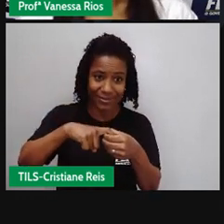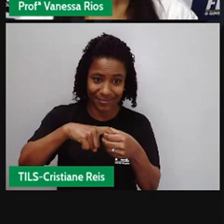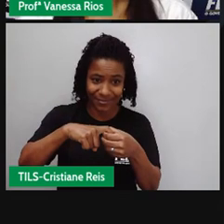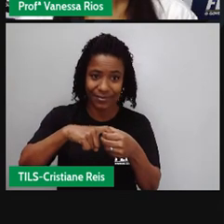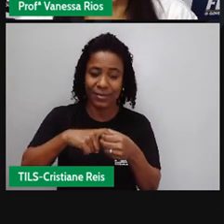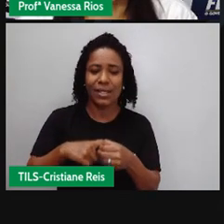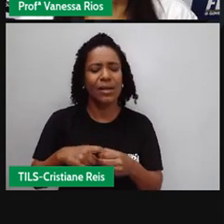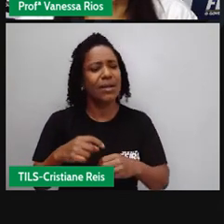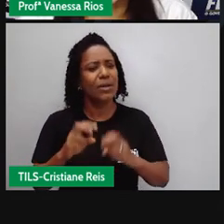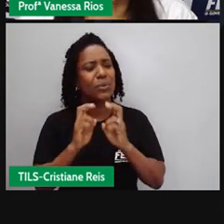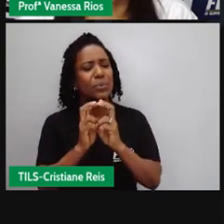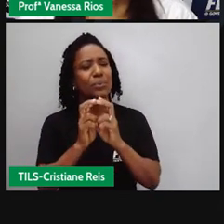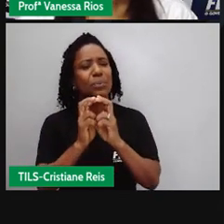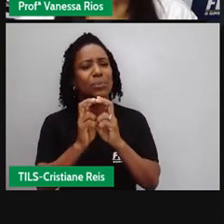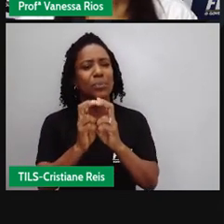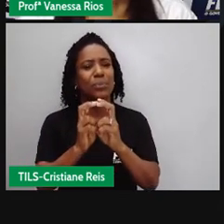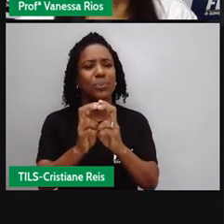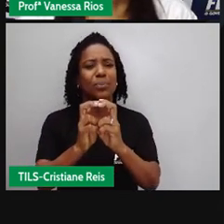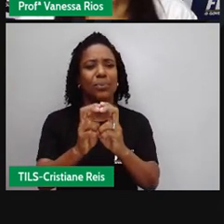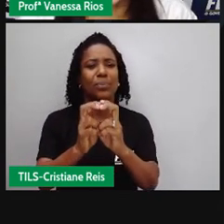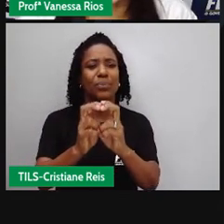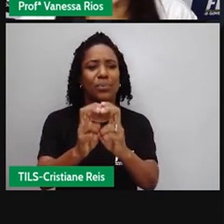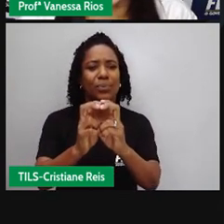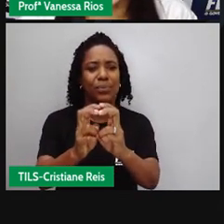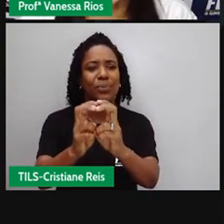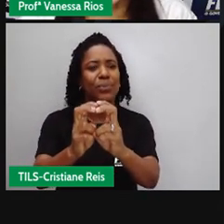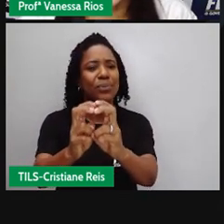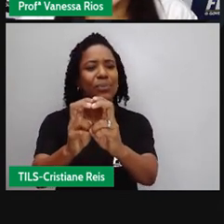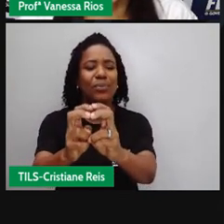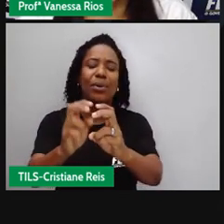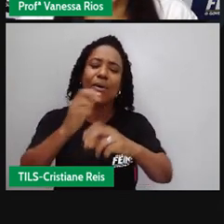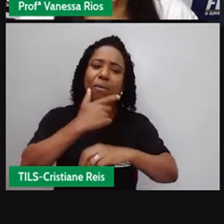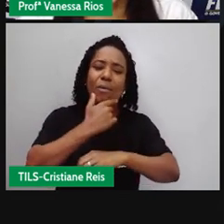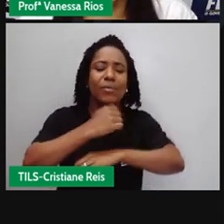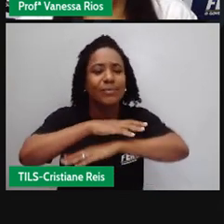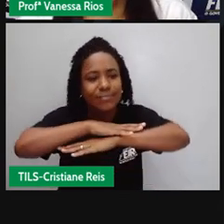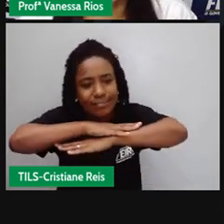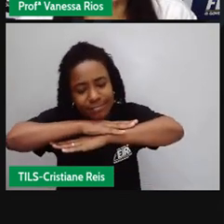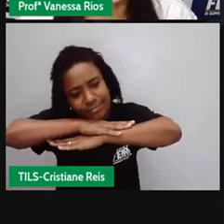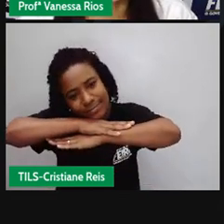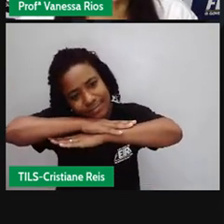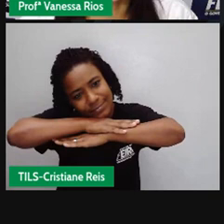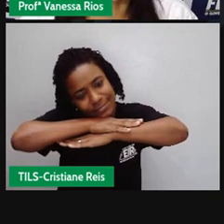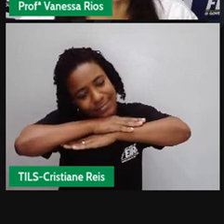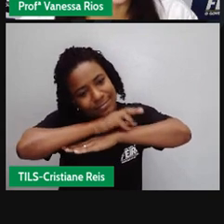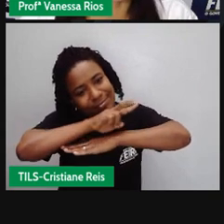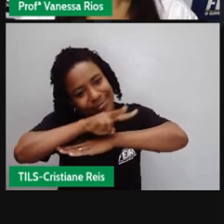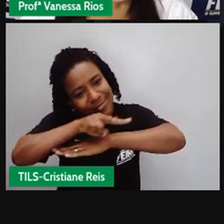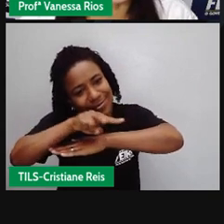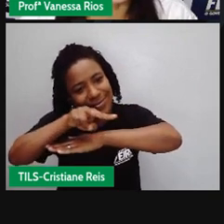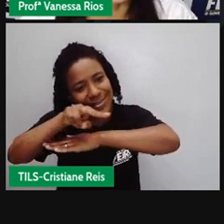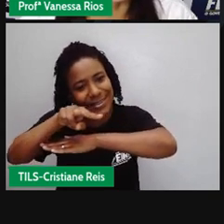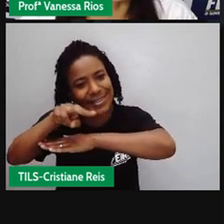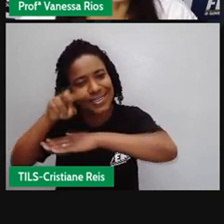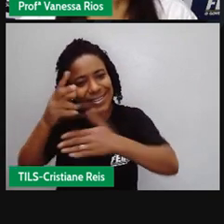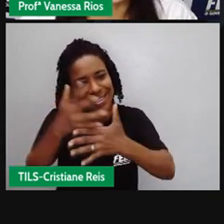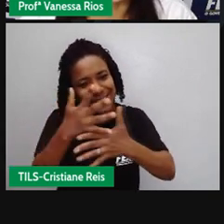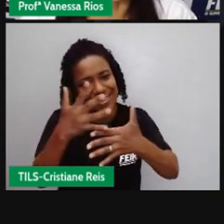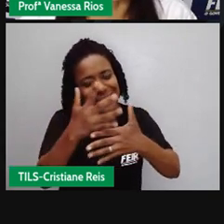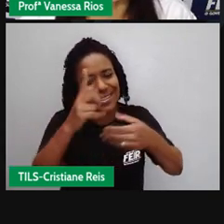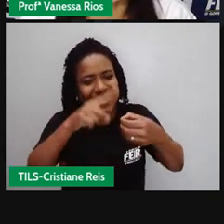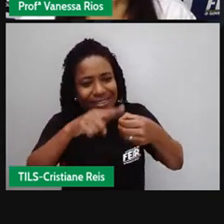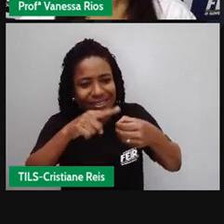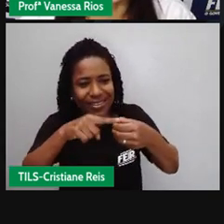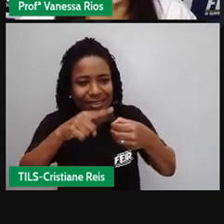avista a velha cidadezinha que o viu nascer seus olhos se enchem de lágrimas 30